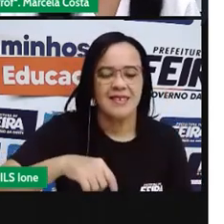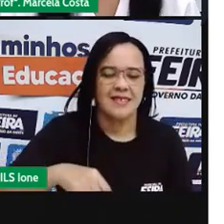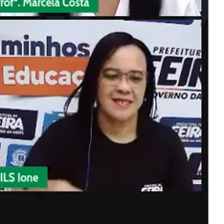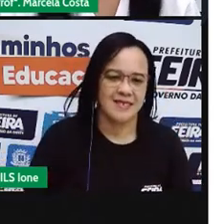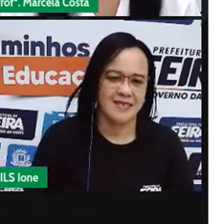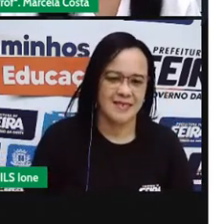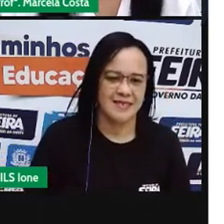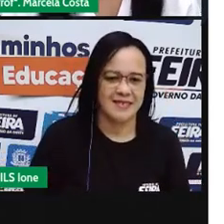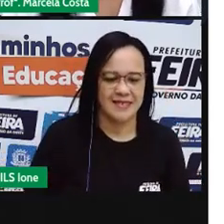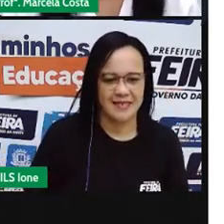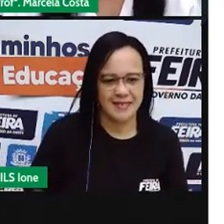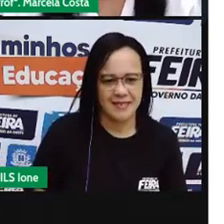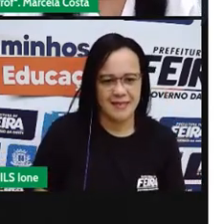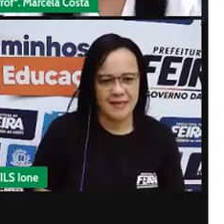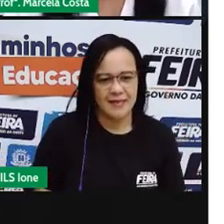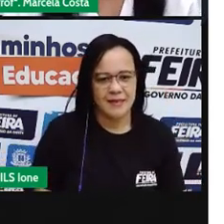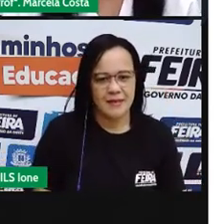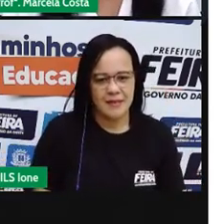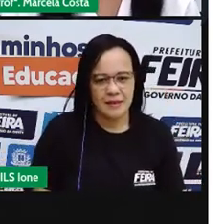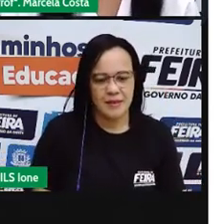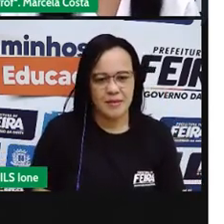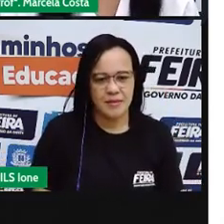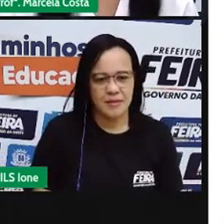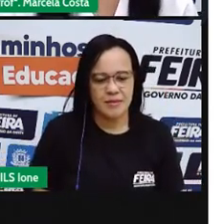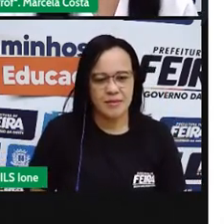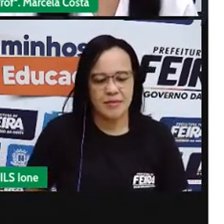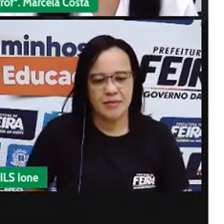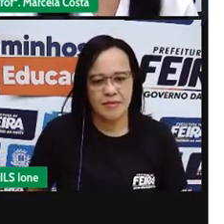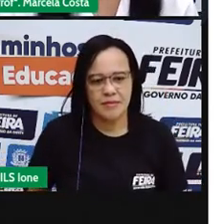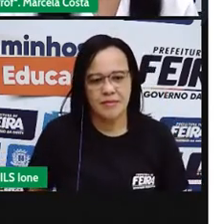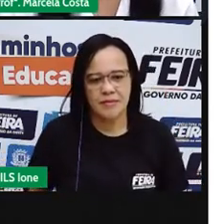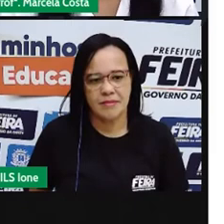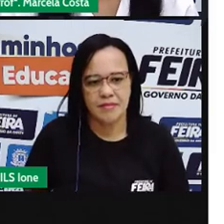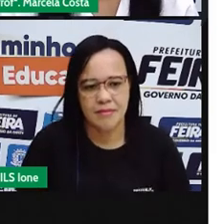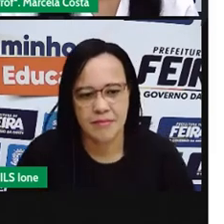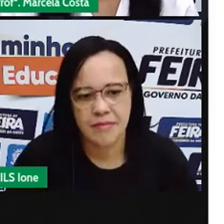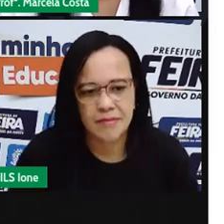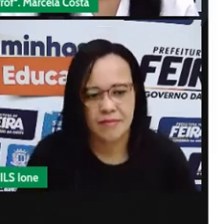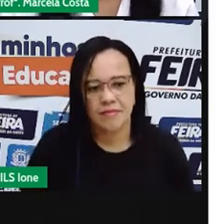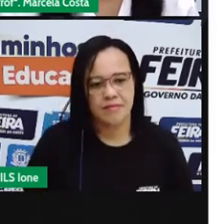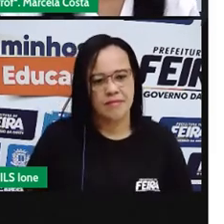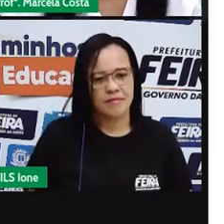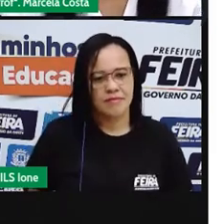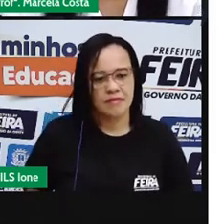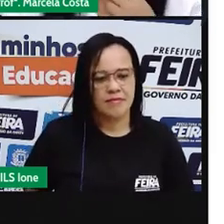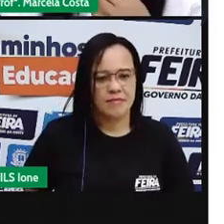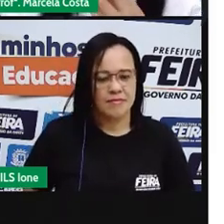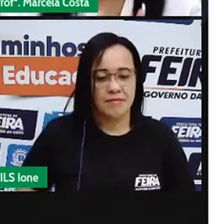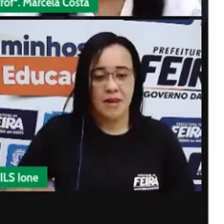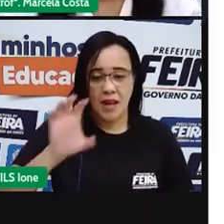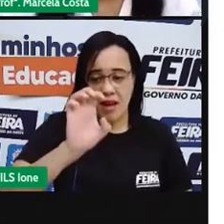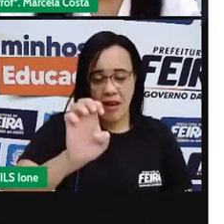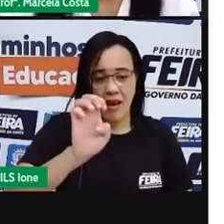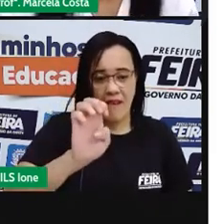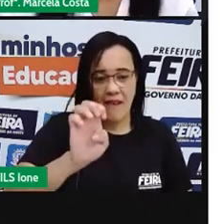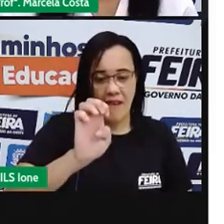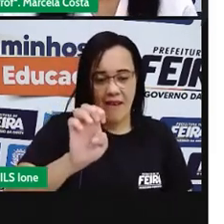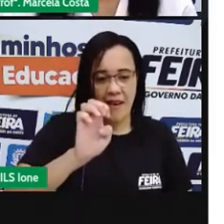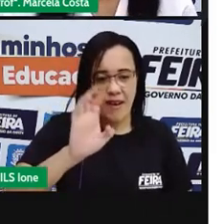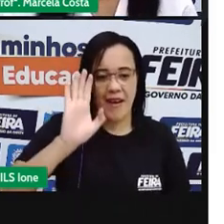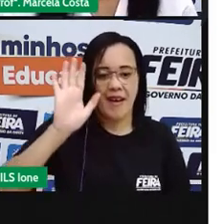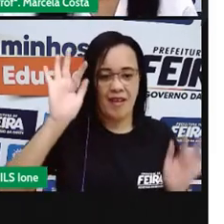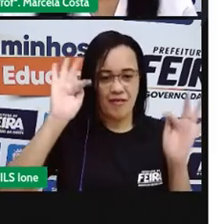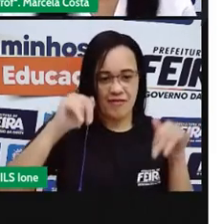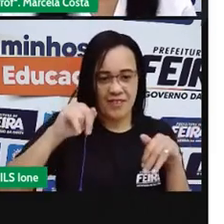e a gente vai observar aqui a letra E, o som da letra E no